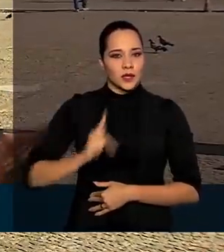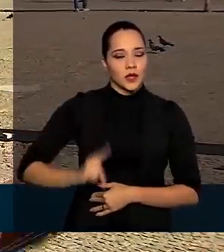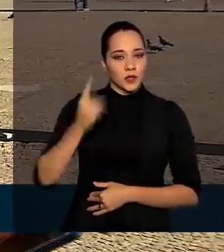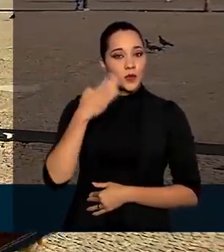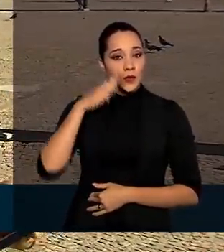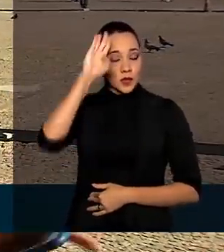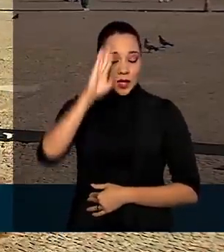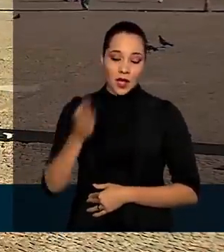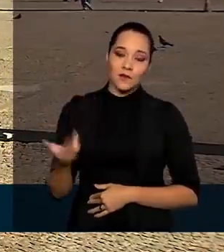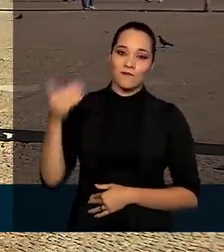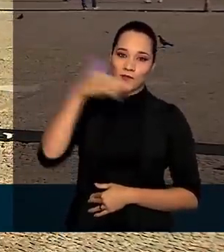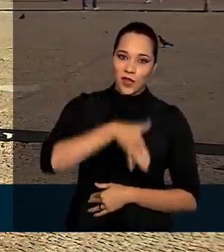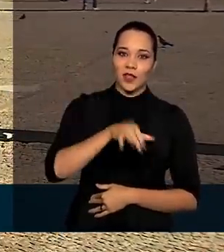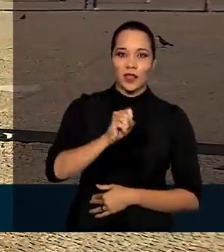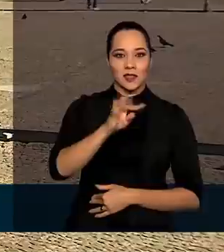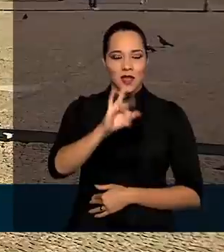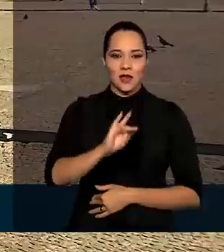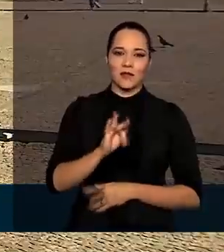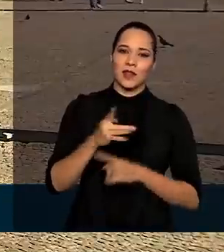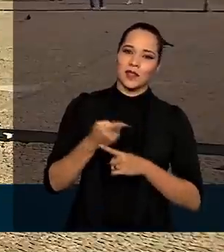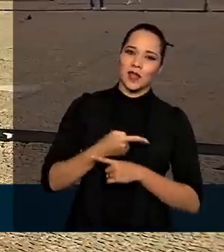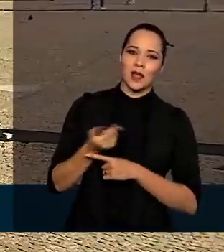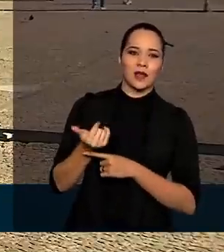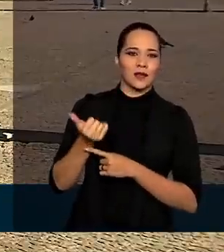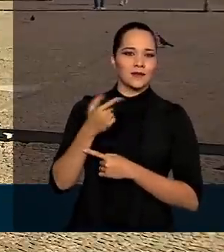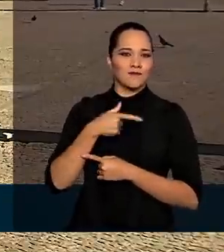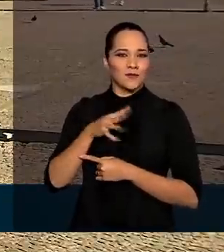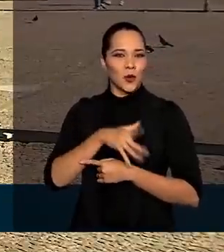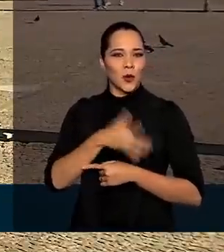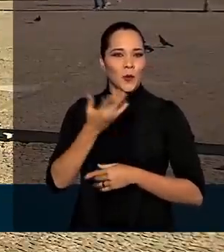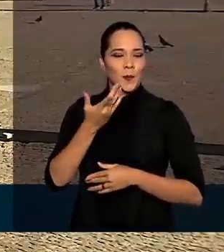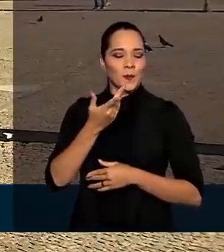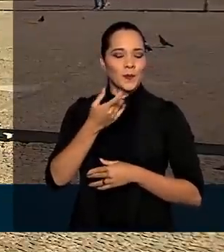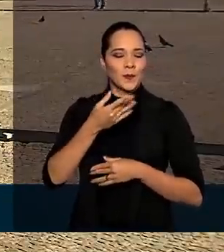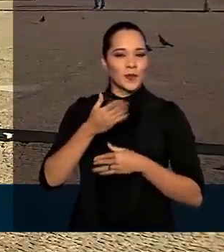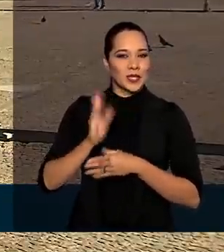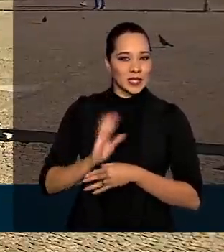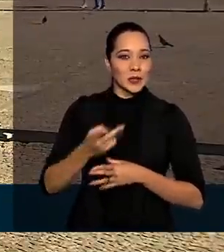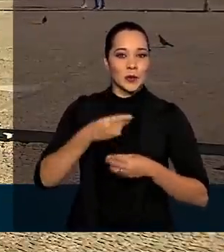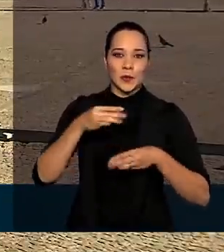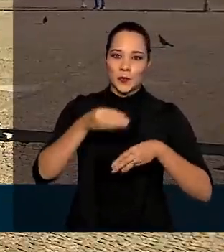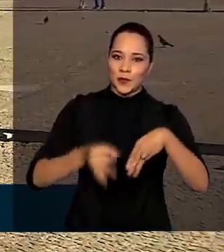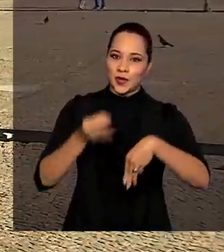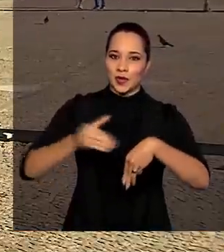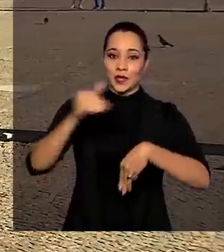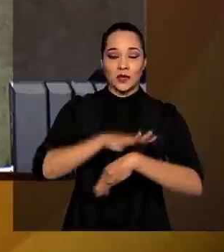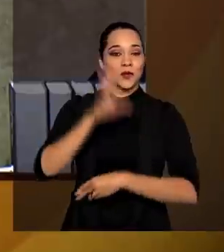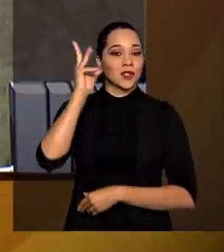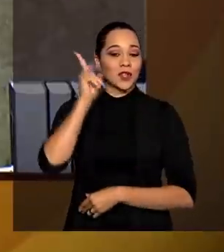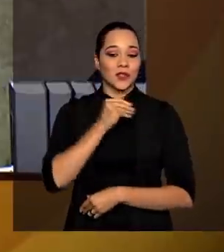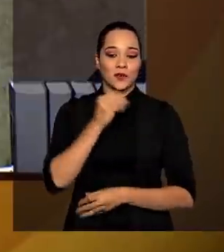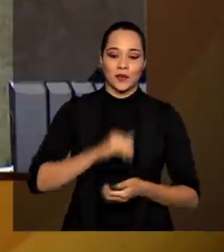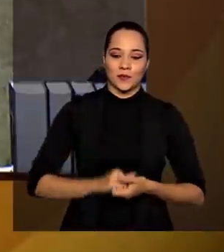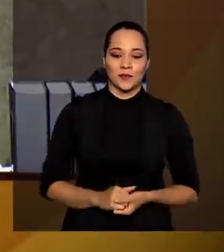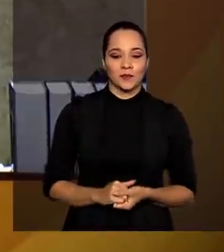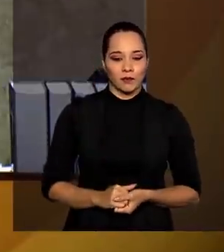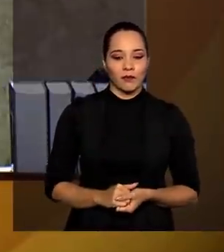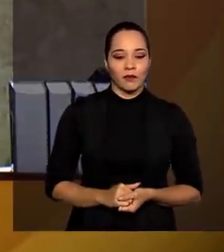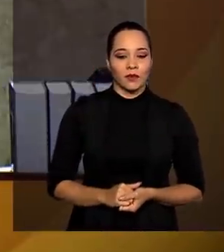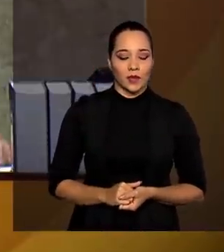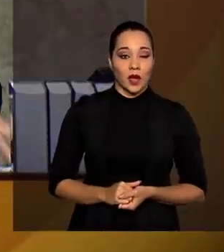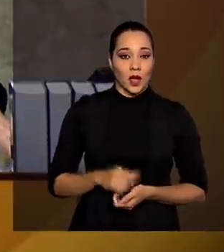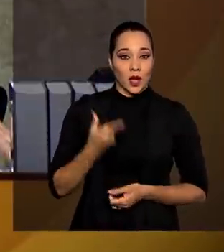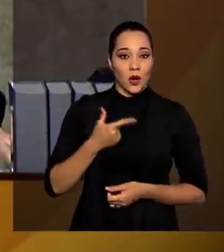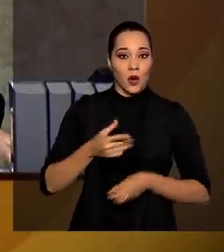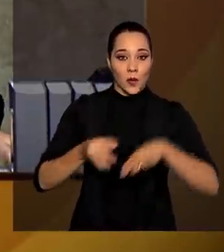esteve aqui no STF na despedida do ministro Luiz Dias Toffoli. O ministro Dias